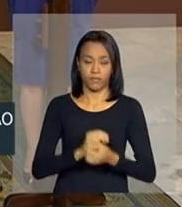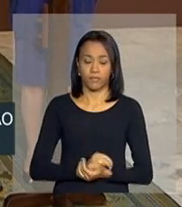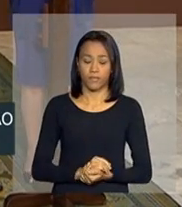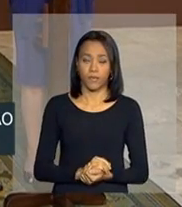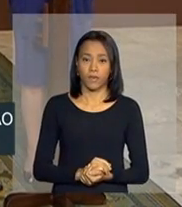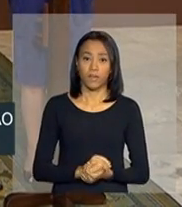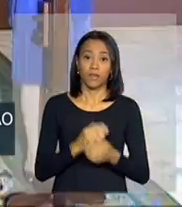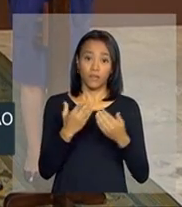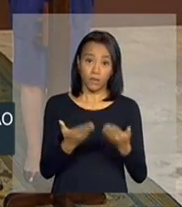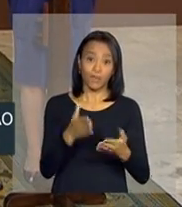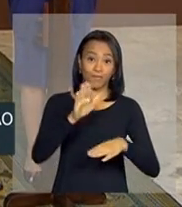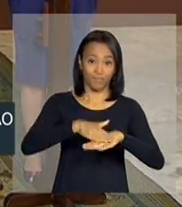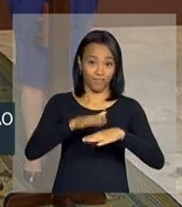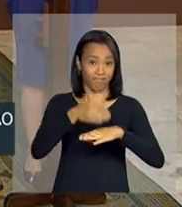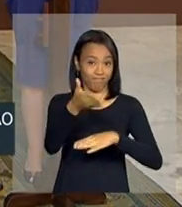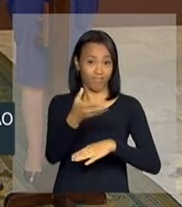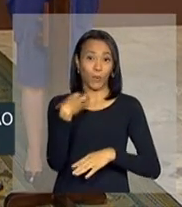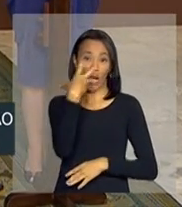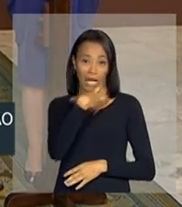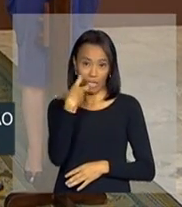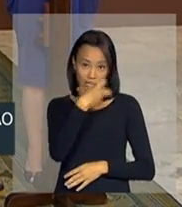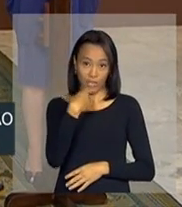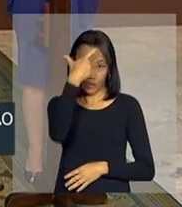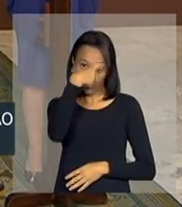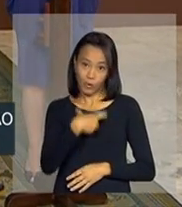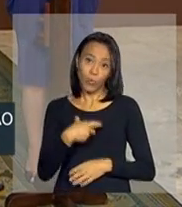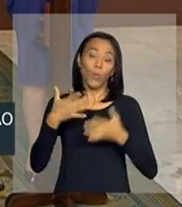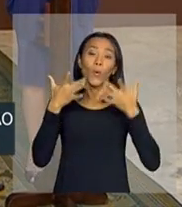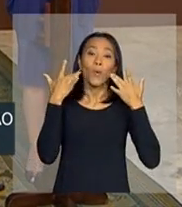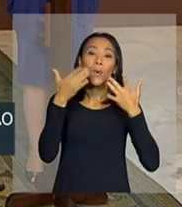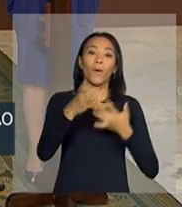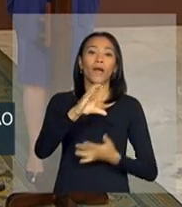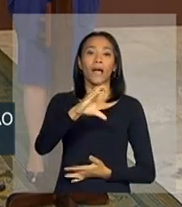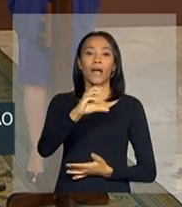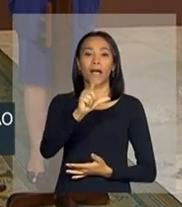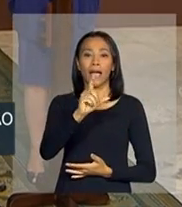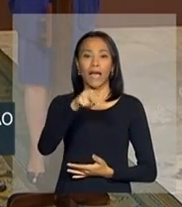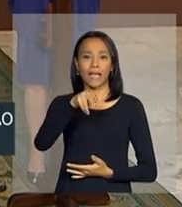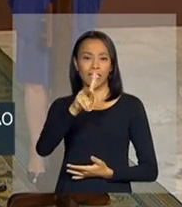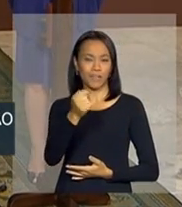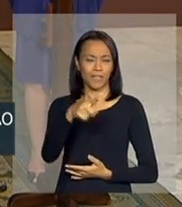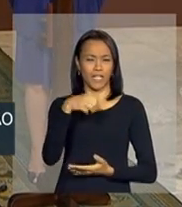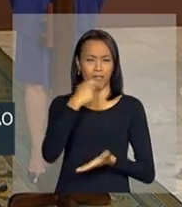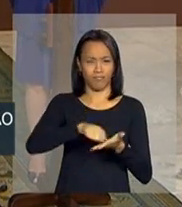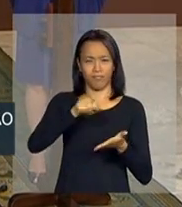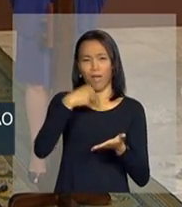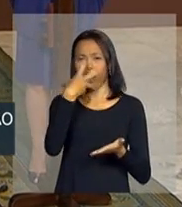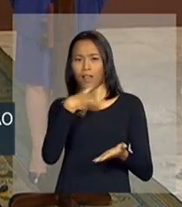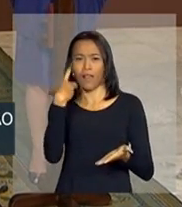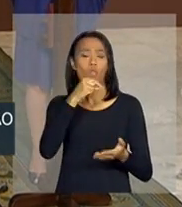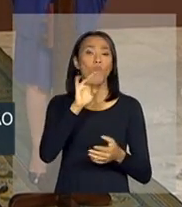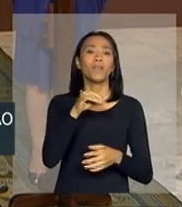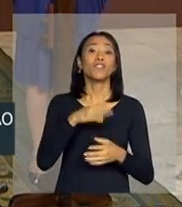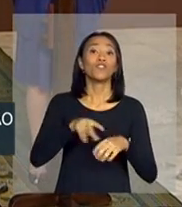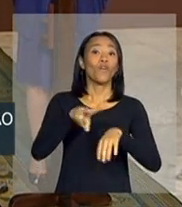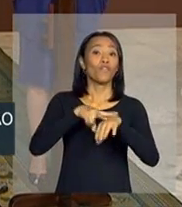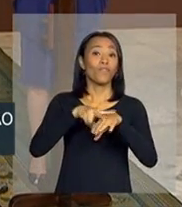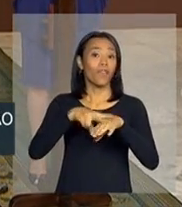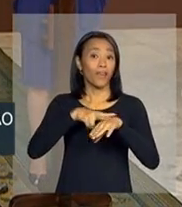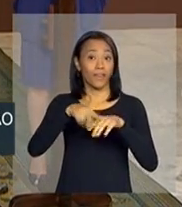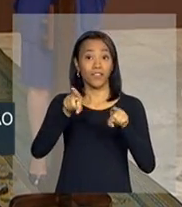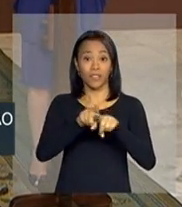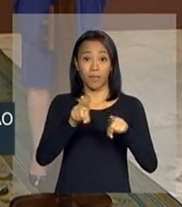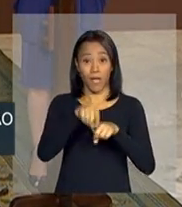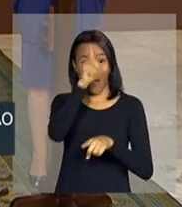Bem, Carlinhos Brown é um exemplo desse Brasil que, como ele mesmo diz em uma de suas canções, não é só verde, anil e amarelo,